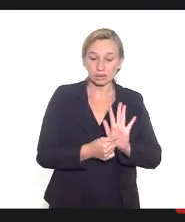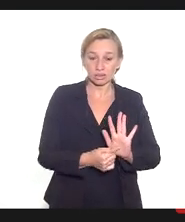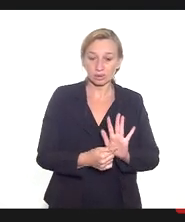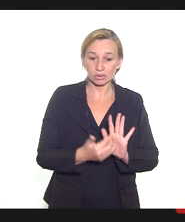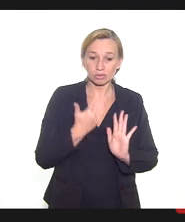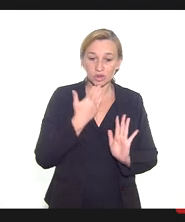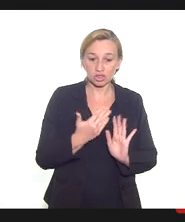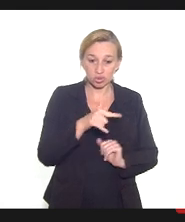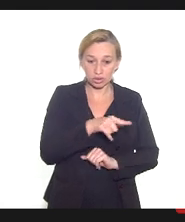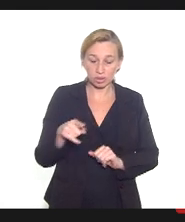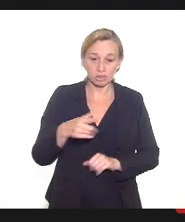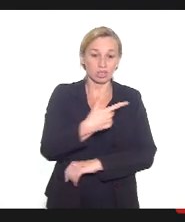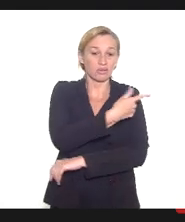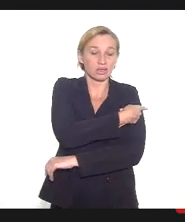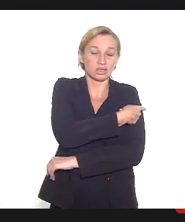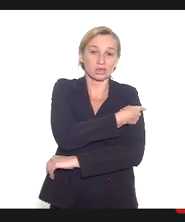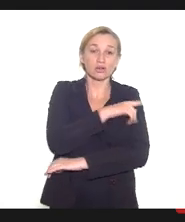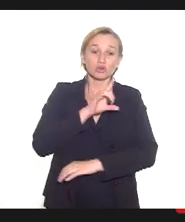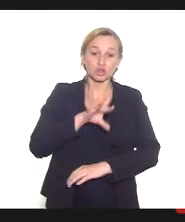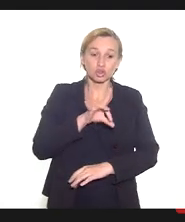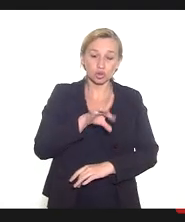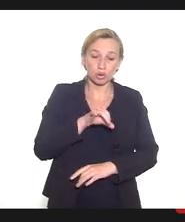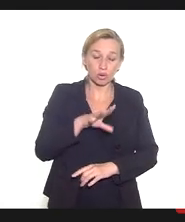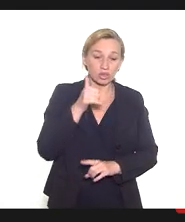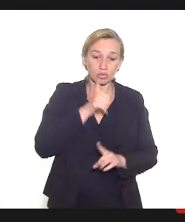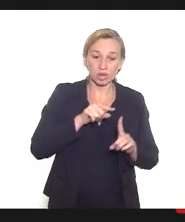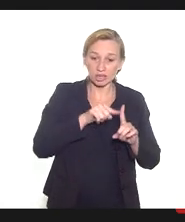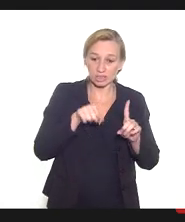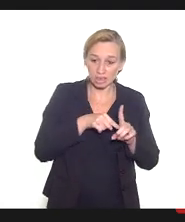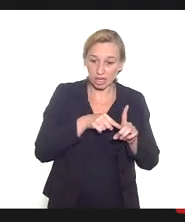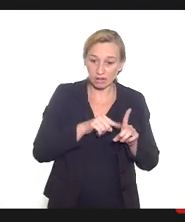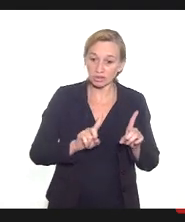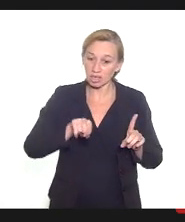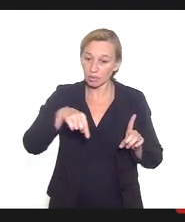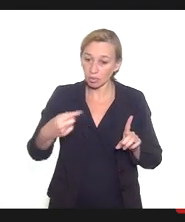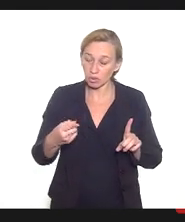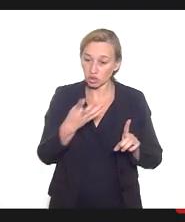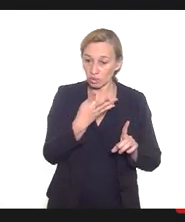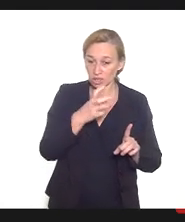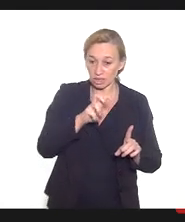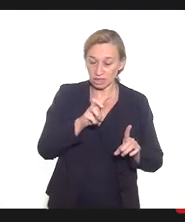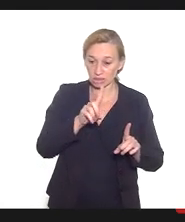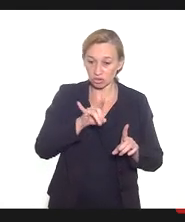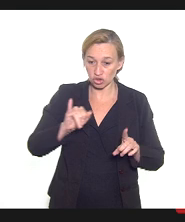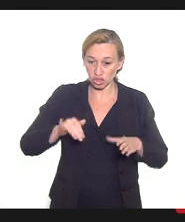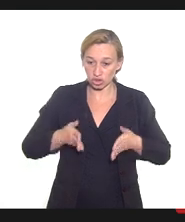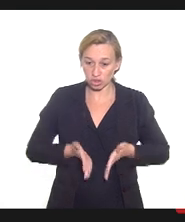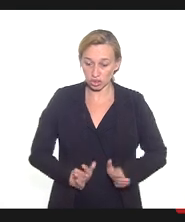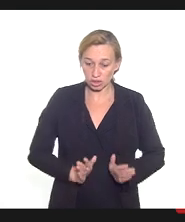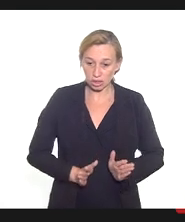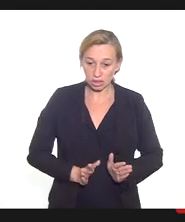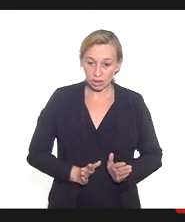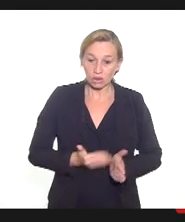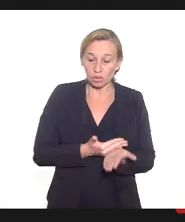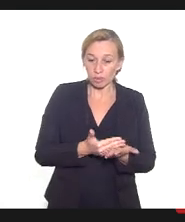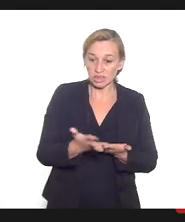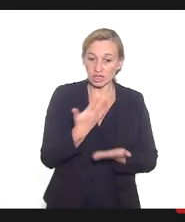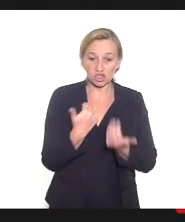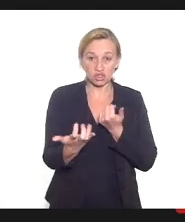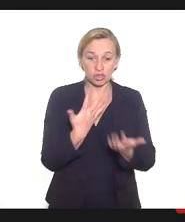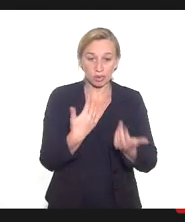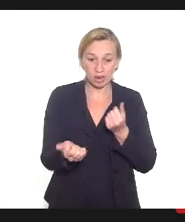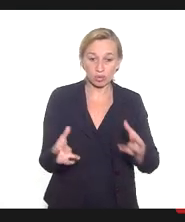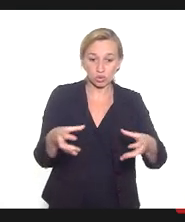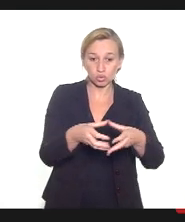que propunha a vacinação somente das gestantes e puérperas com comorbidades, quando começassem a ser chamados os